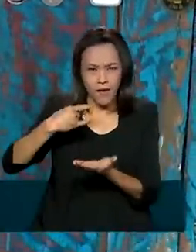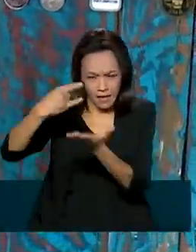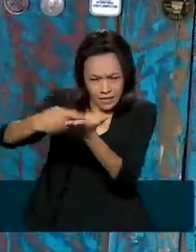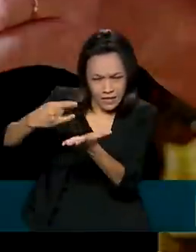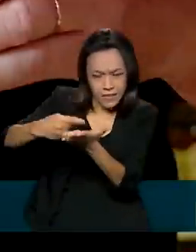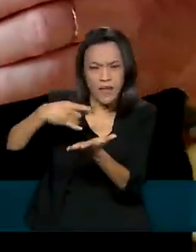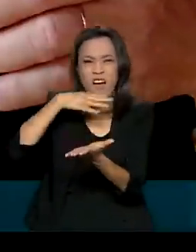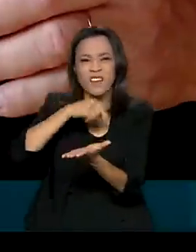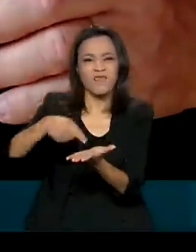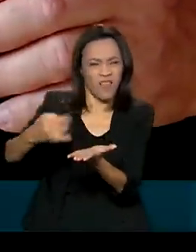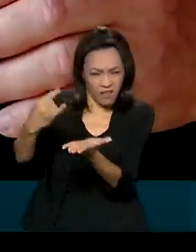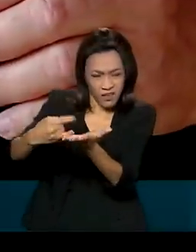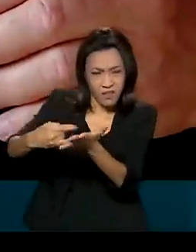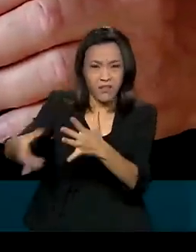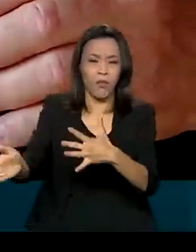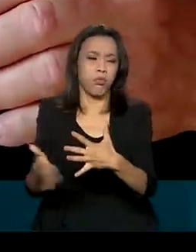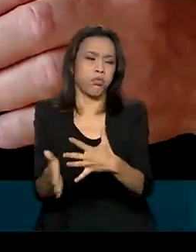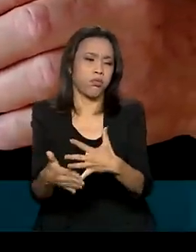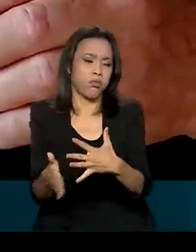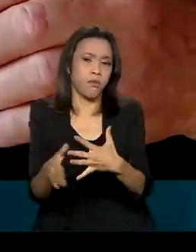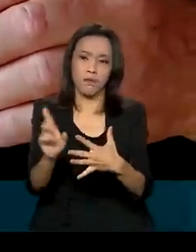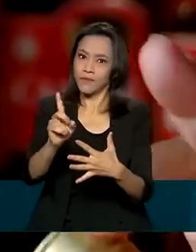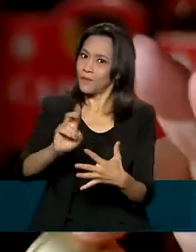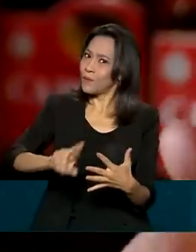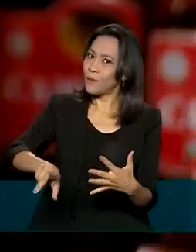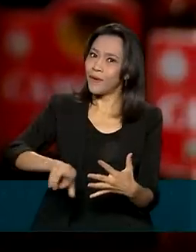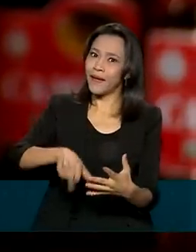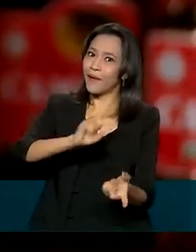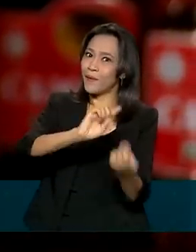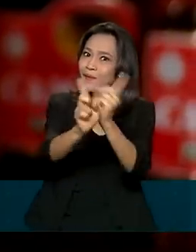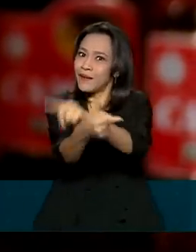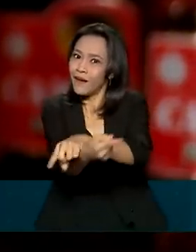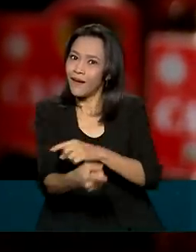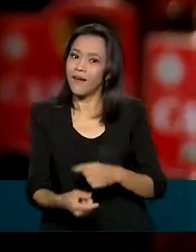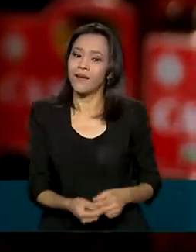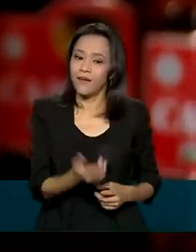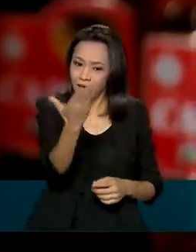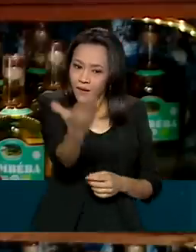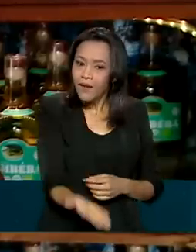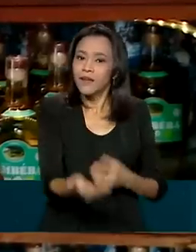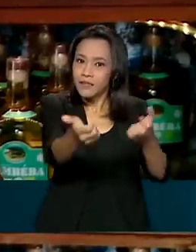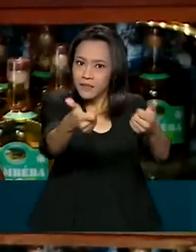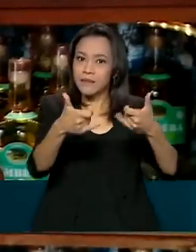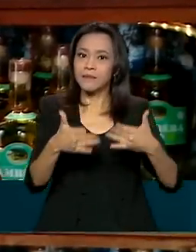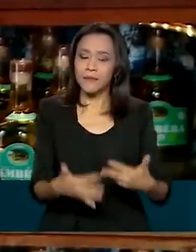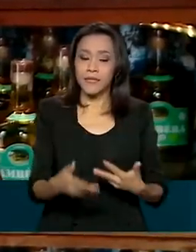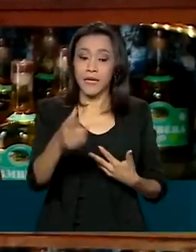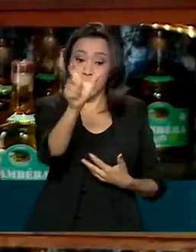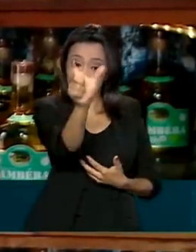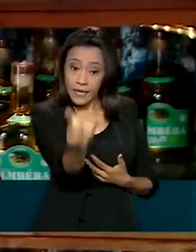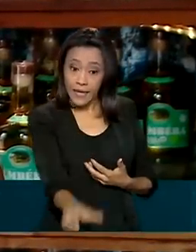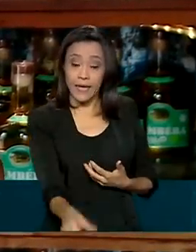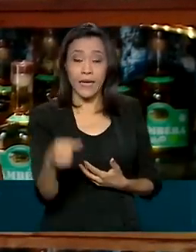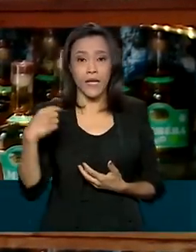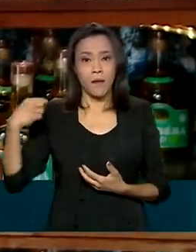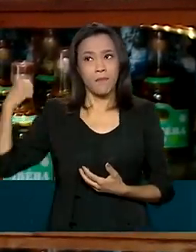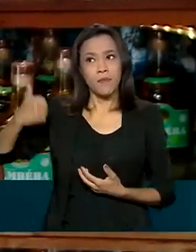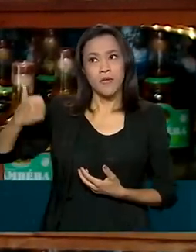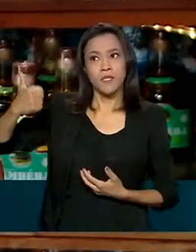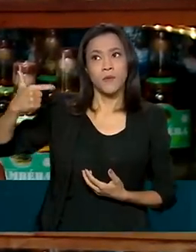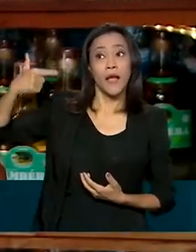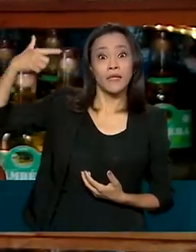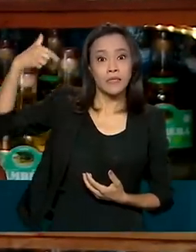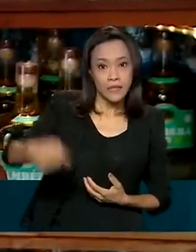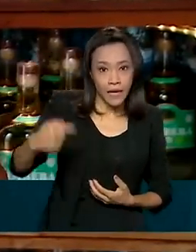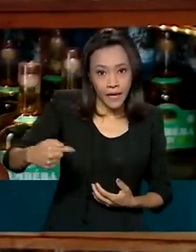qualidade, a cachaça é o oposto disso. É o que garante Galeno Gambeba. Ele é da sétima geração da família de